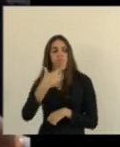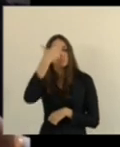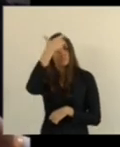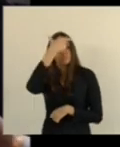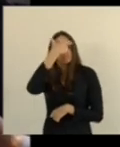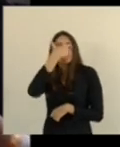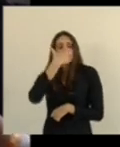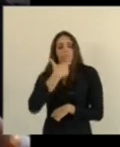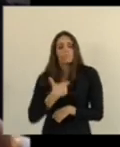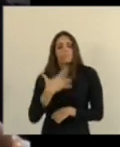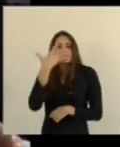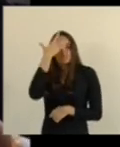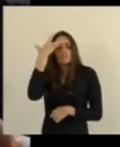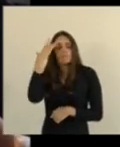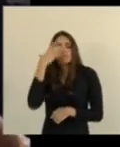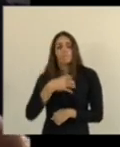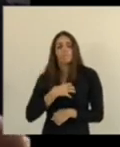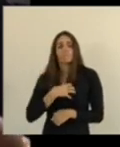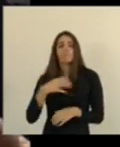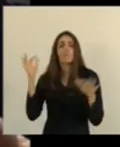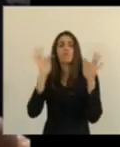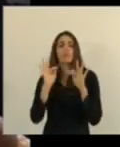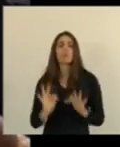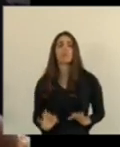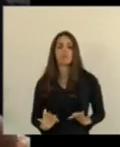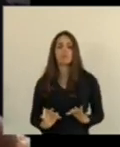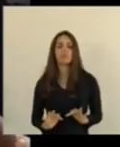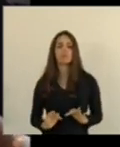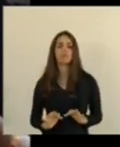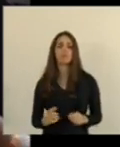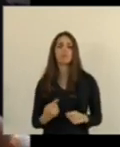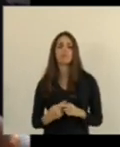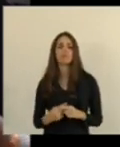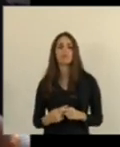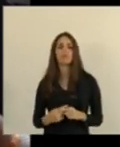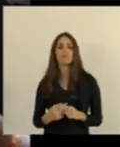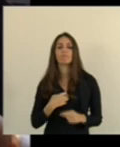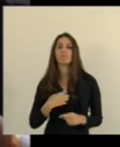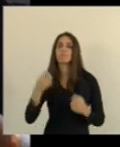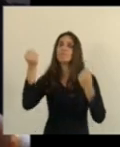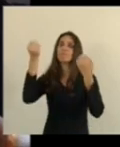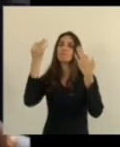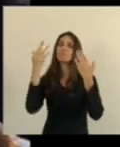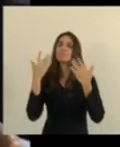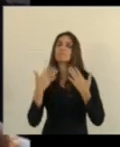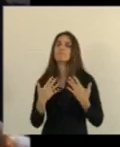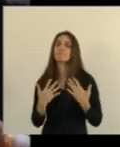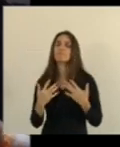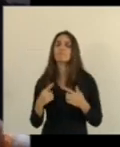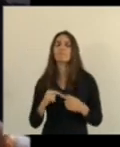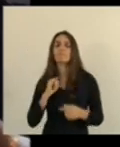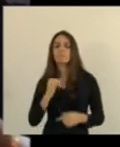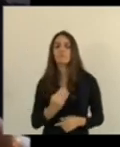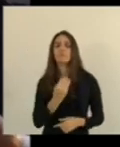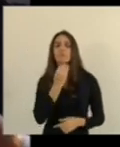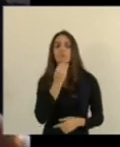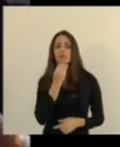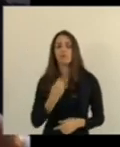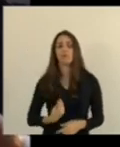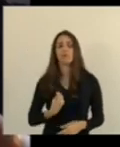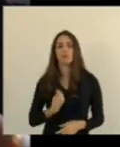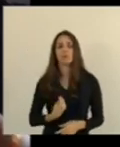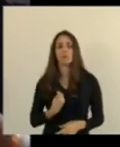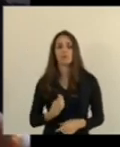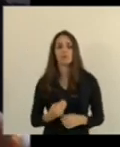pessoa muito abençoada, me considero uma pessoa privilegiada pela vida.